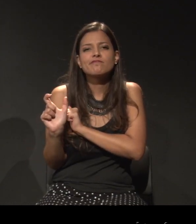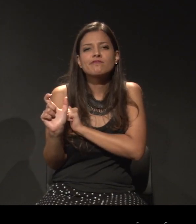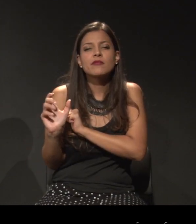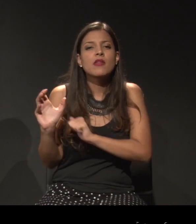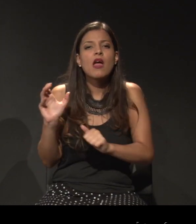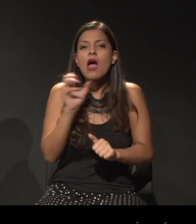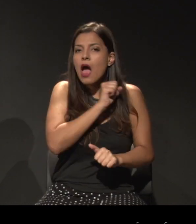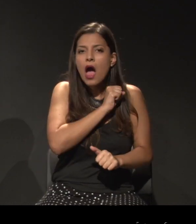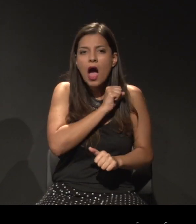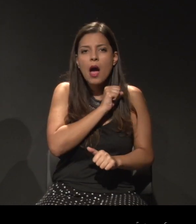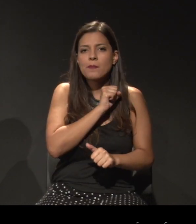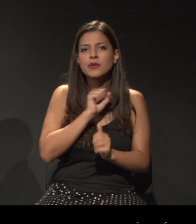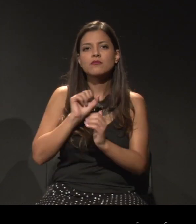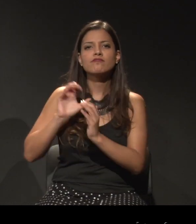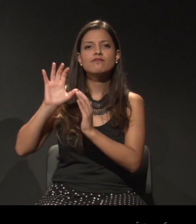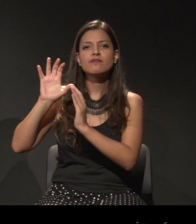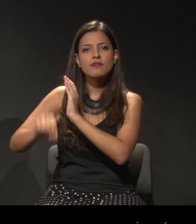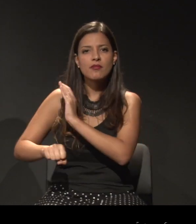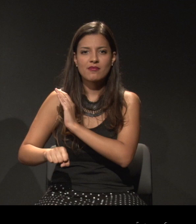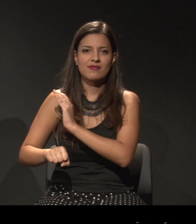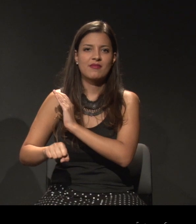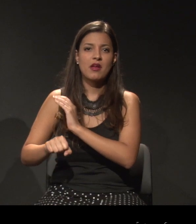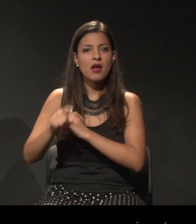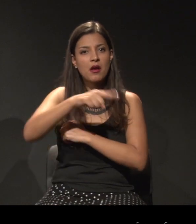rapidamente ser cooptado pelo mercado,